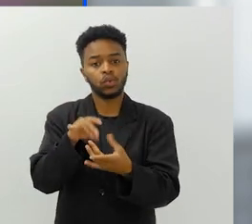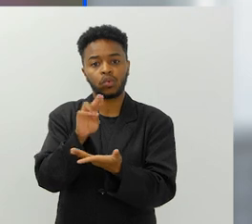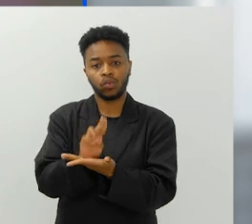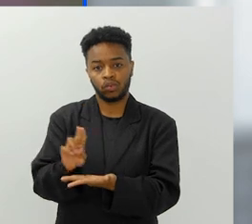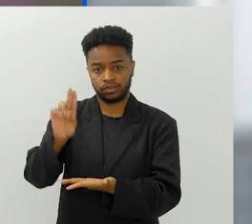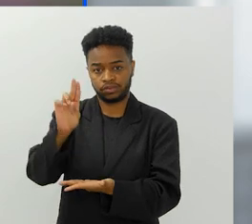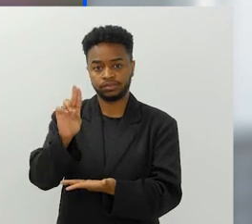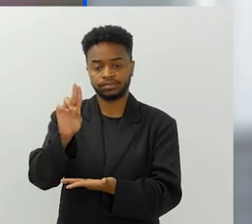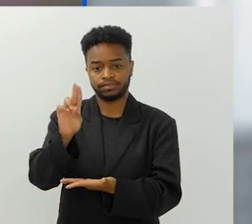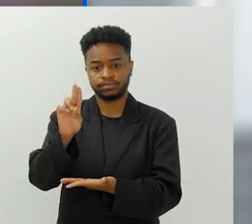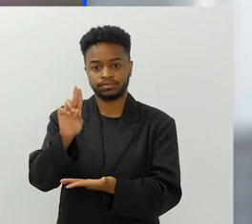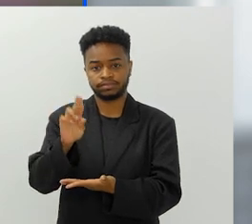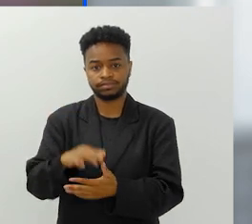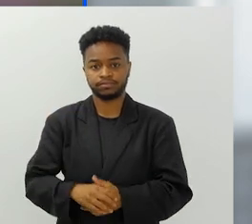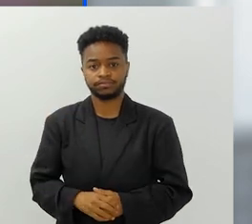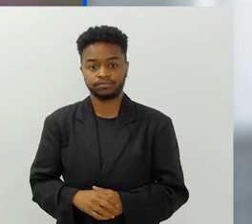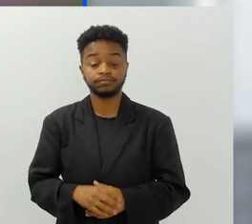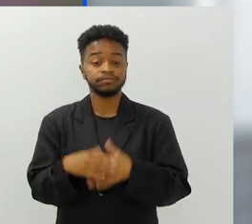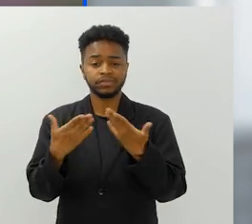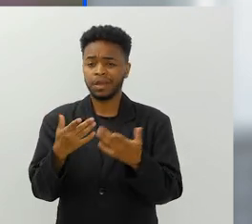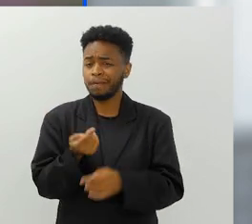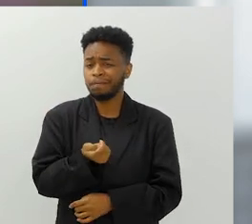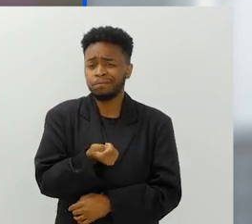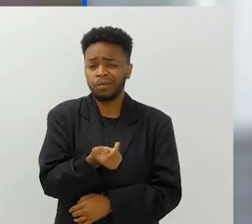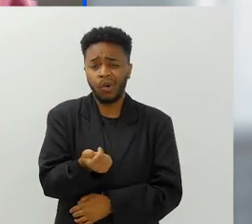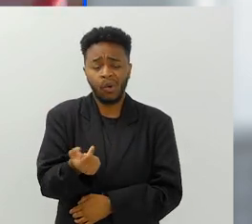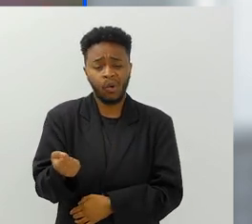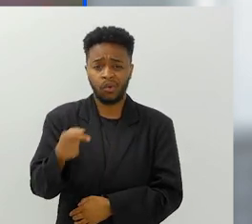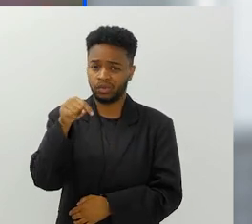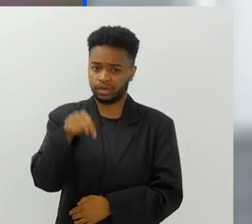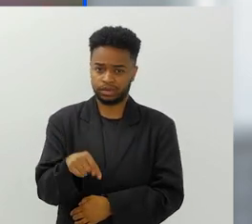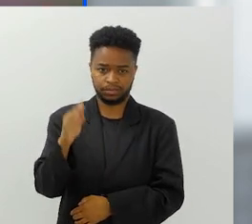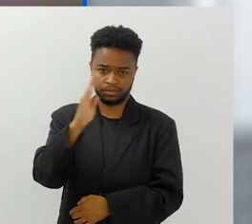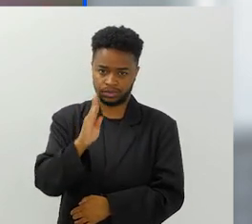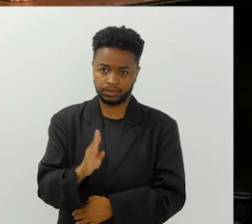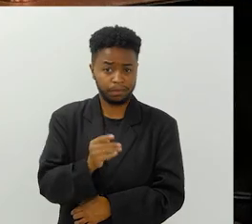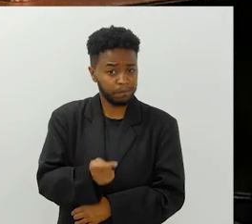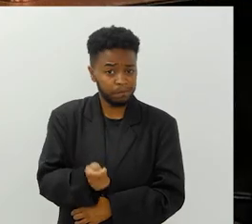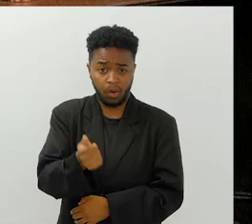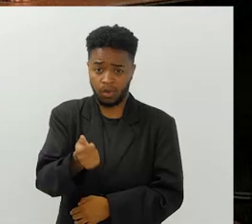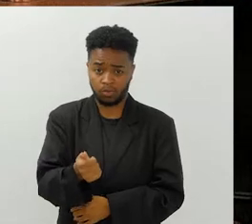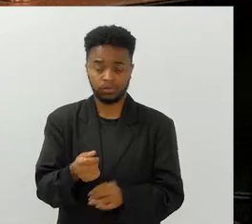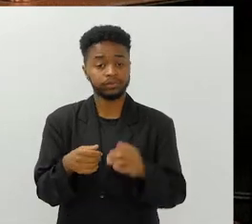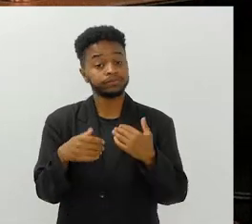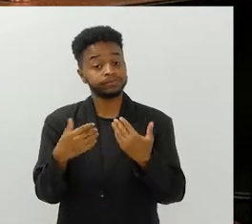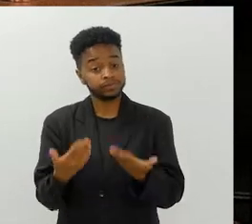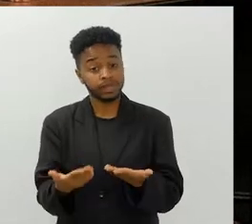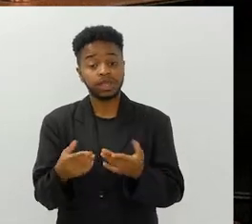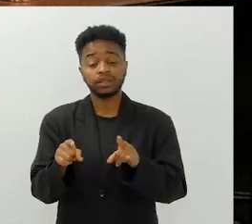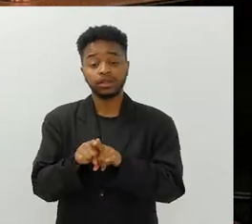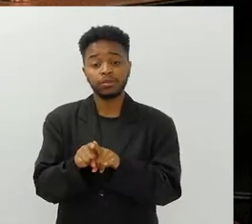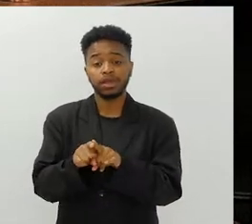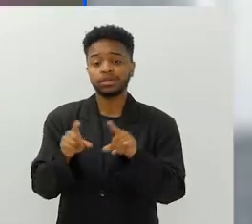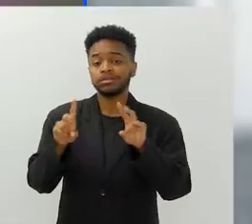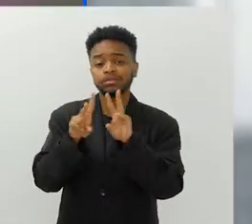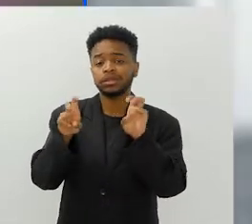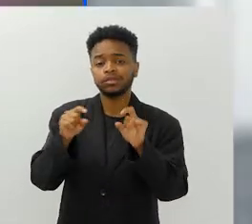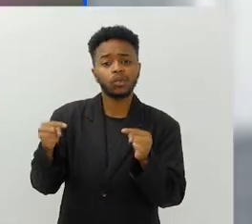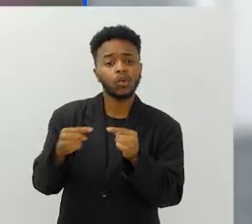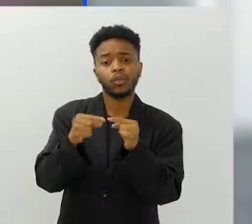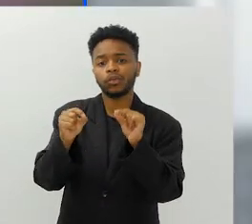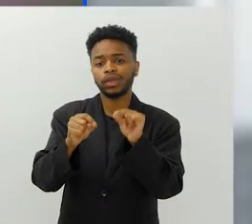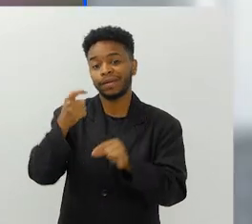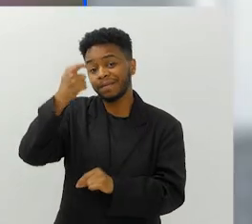pelas universidades, é pífio no Brasil, é pífio. E isso é uma questão também de